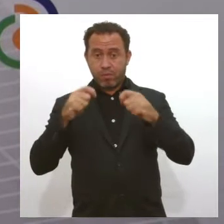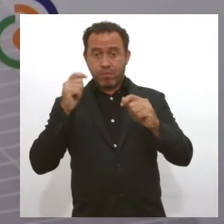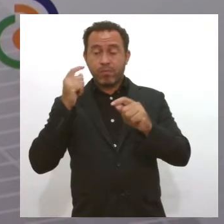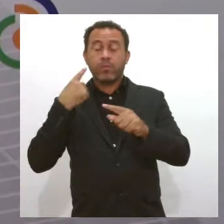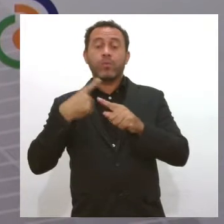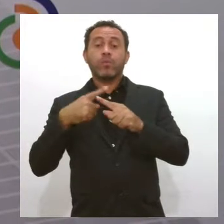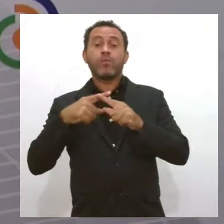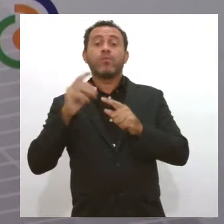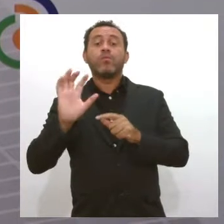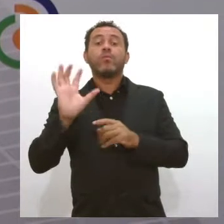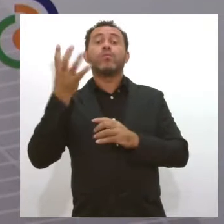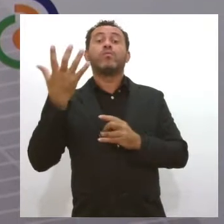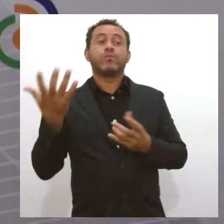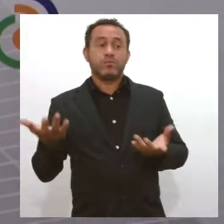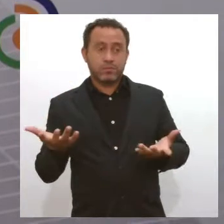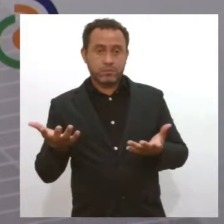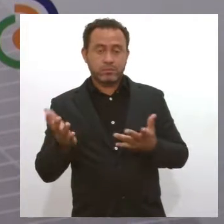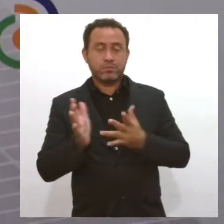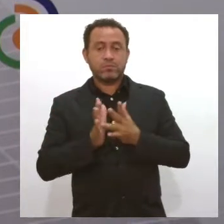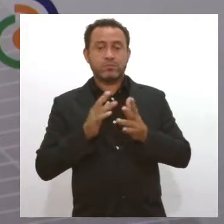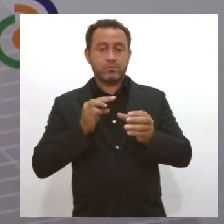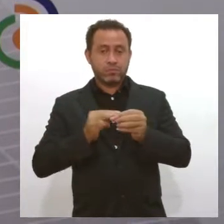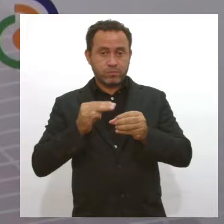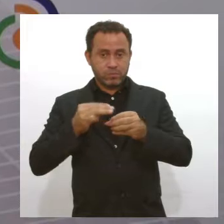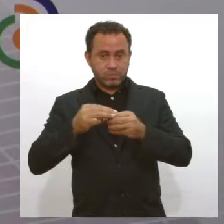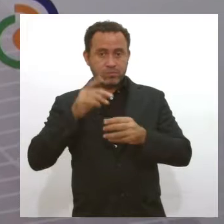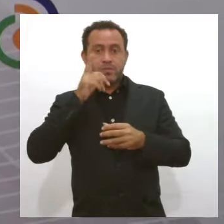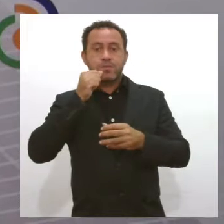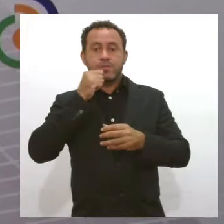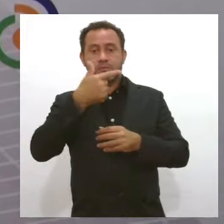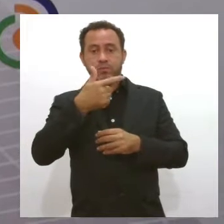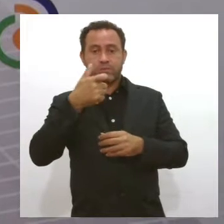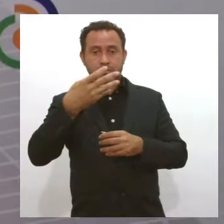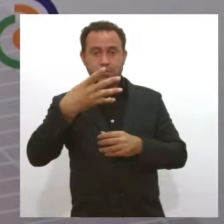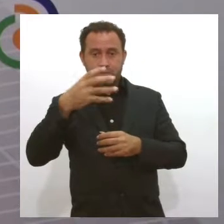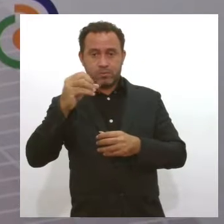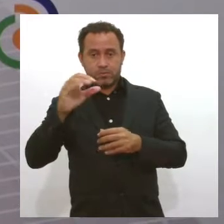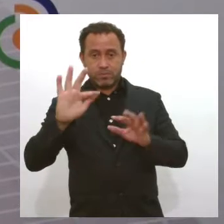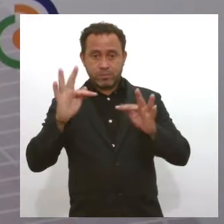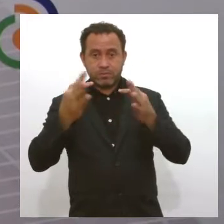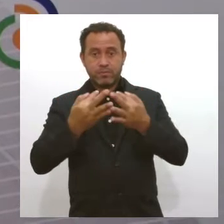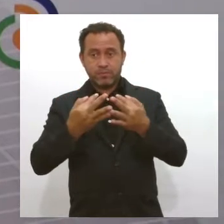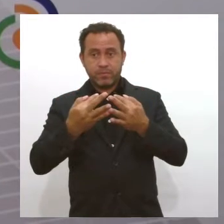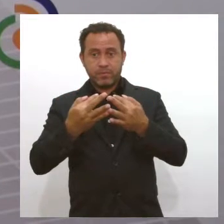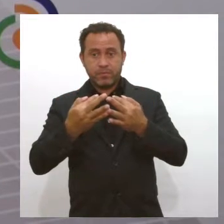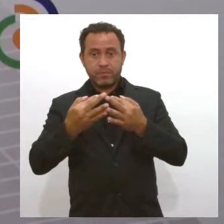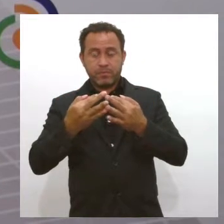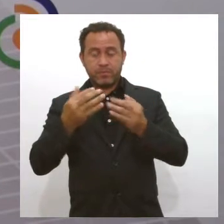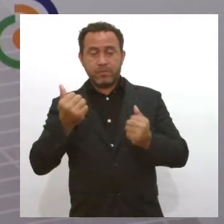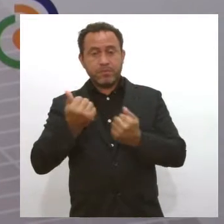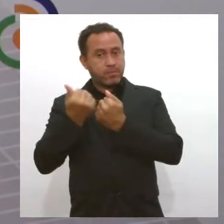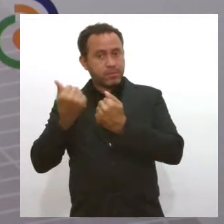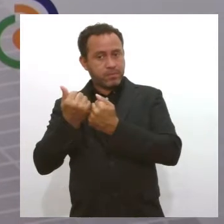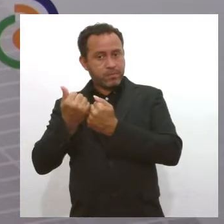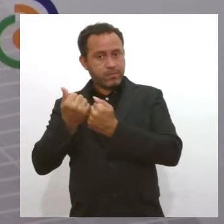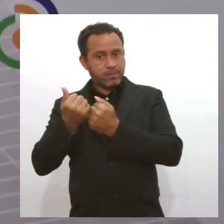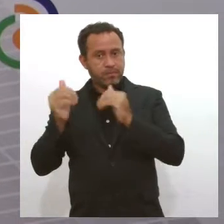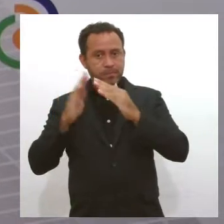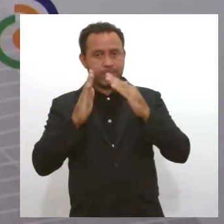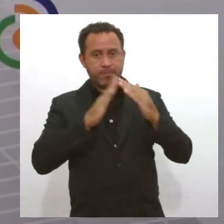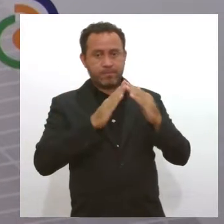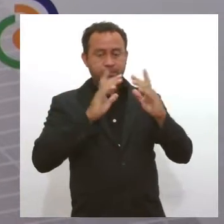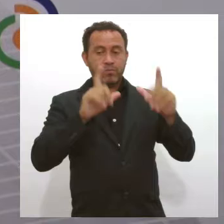causas, as razões. O município de Aracaju tem hoje 2.400 famílias no aluguel social, semelhantes a essas que foram